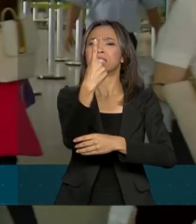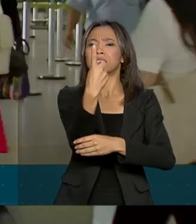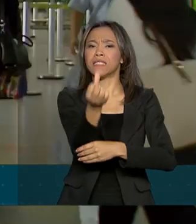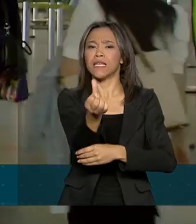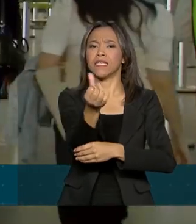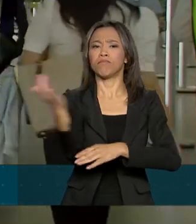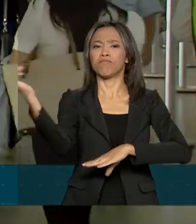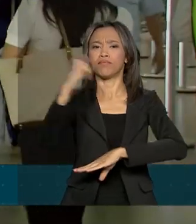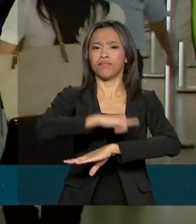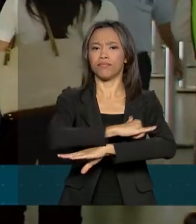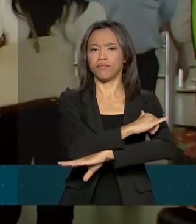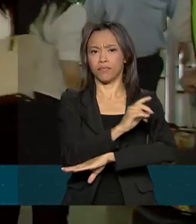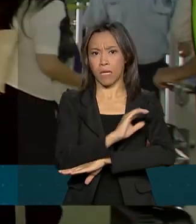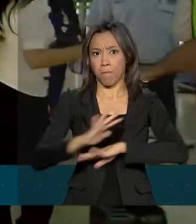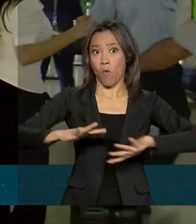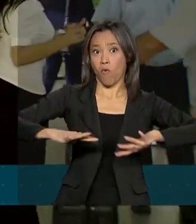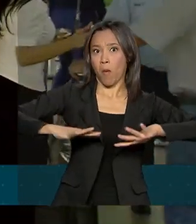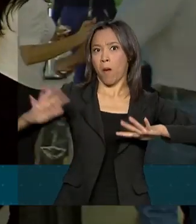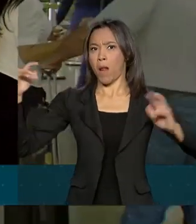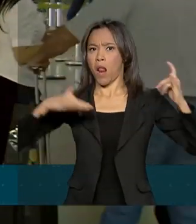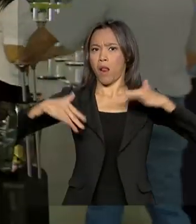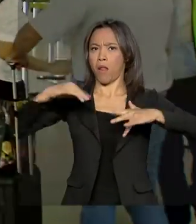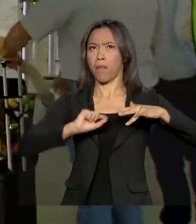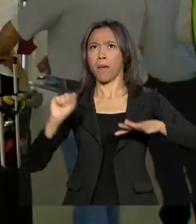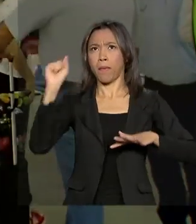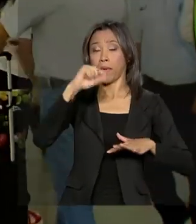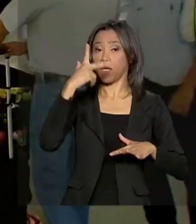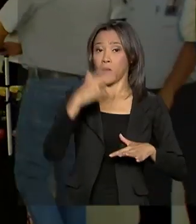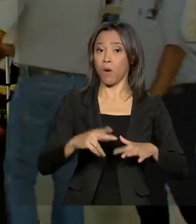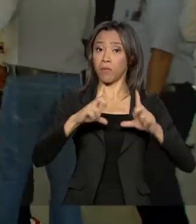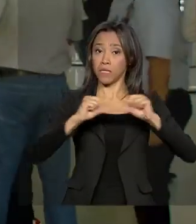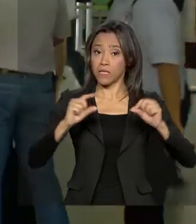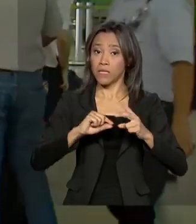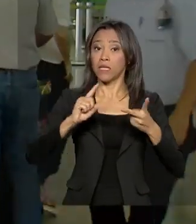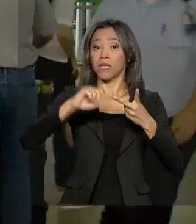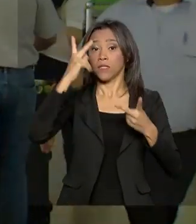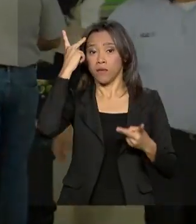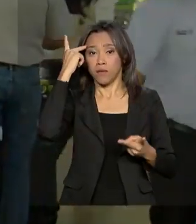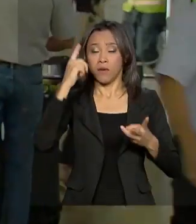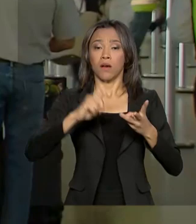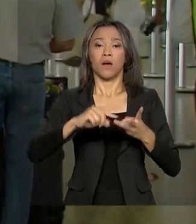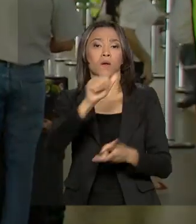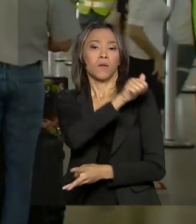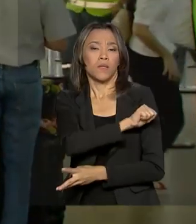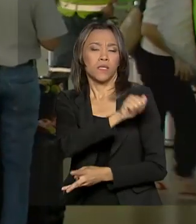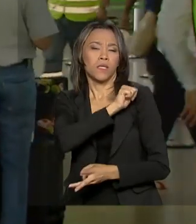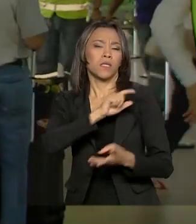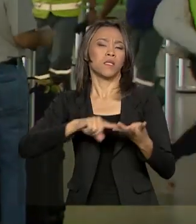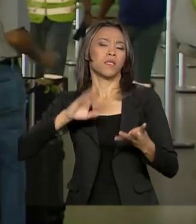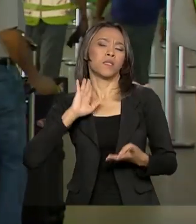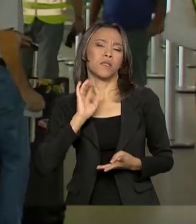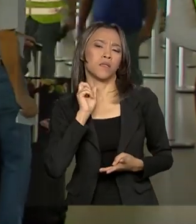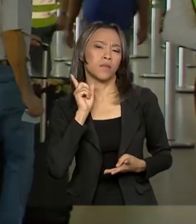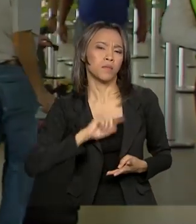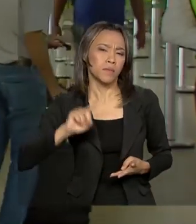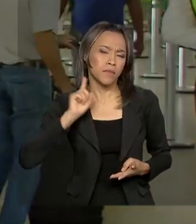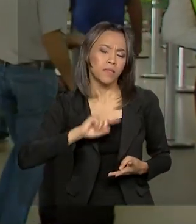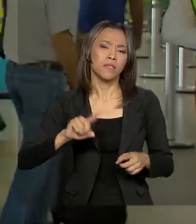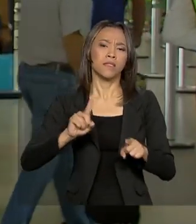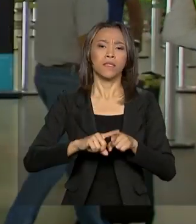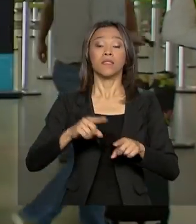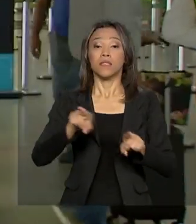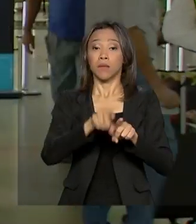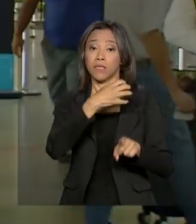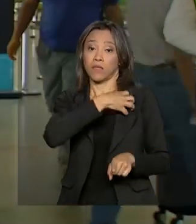movimentação do país, como aqui de Brasília, São Paulo, Rio de Janeiro, Minas Gerais, Salvador. E o